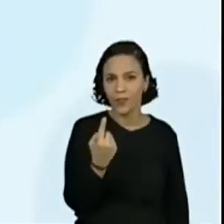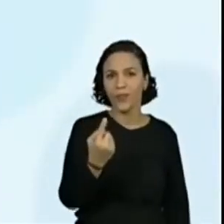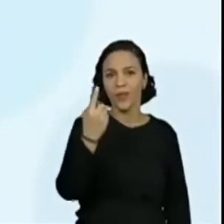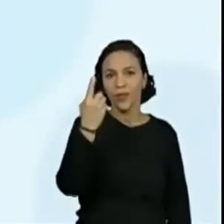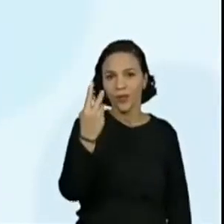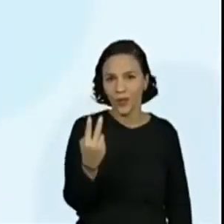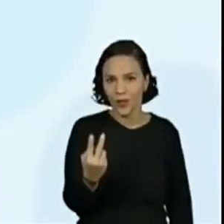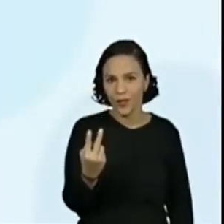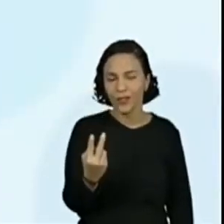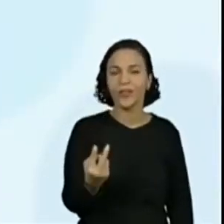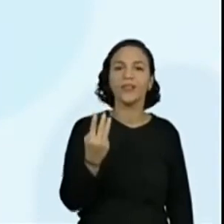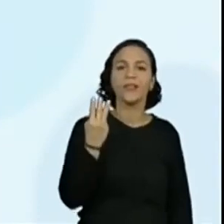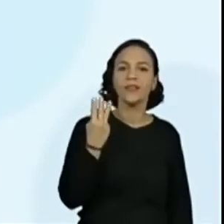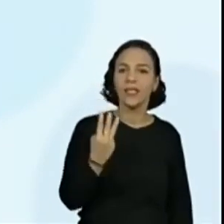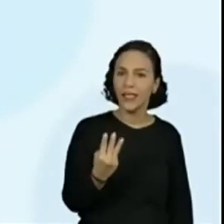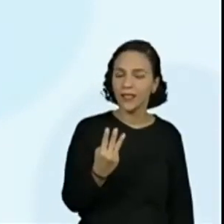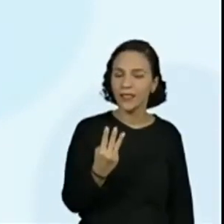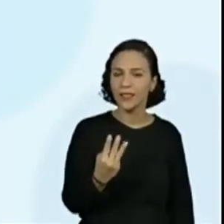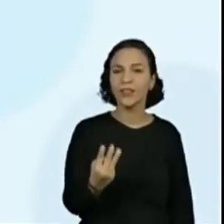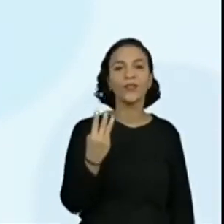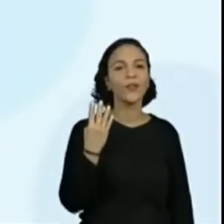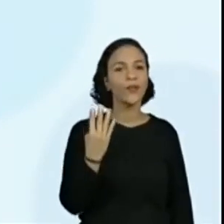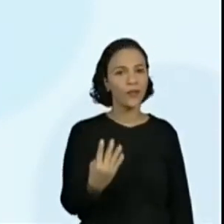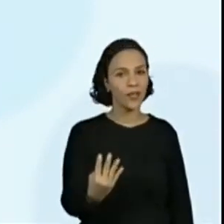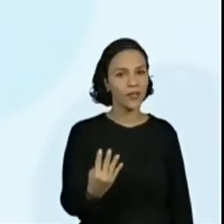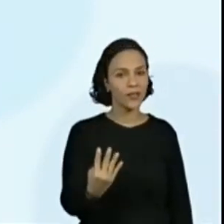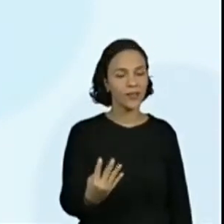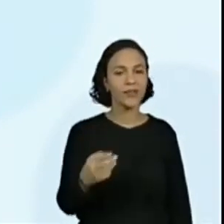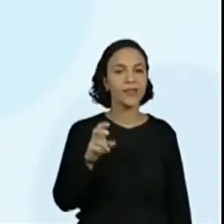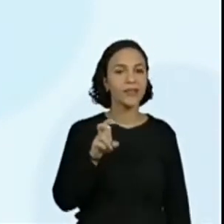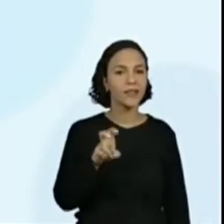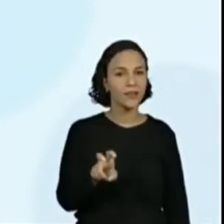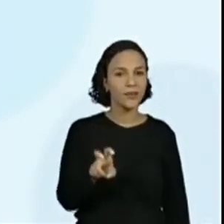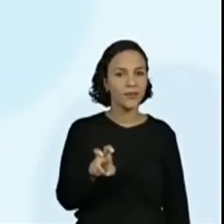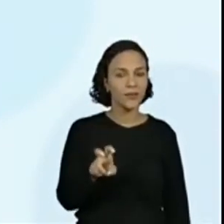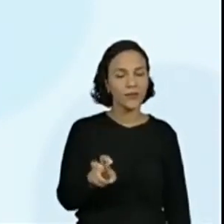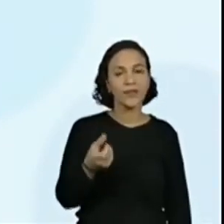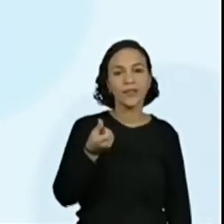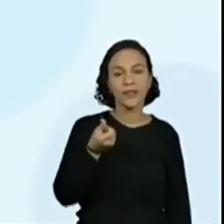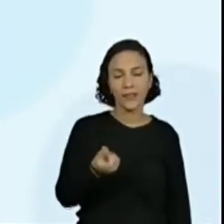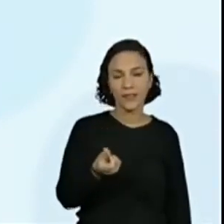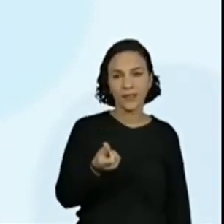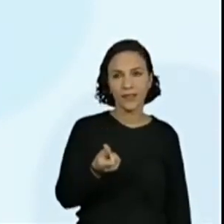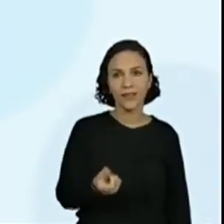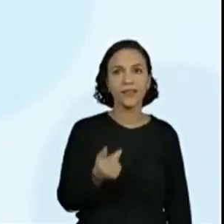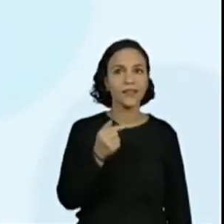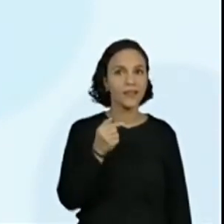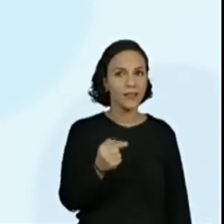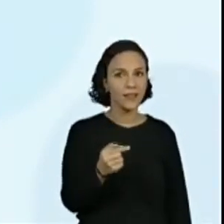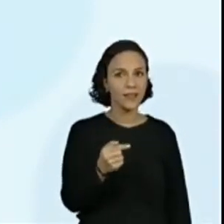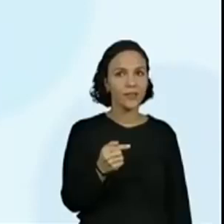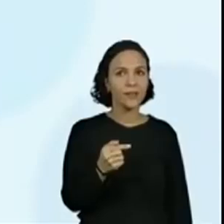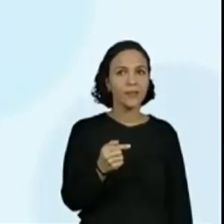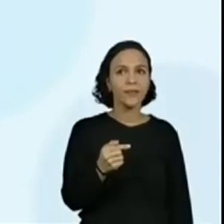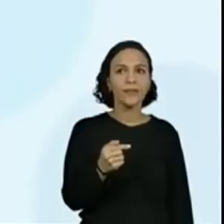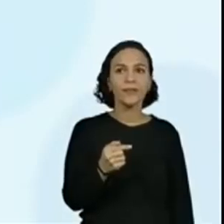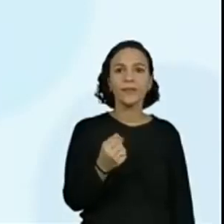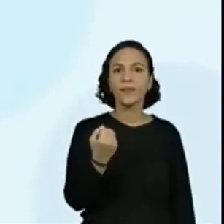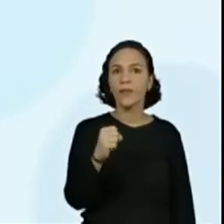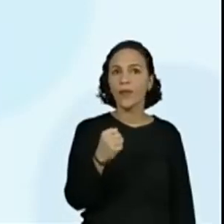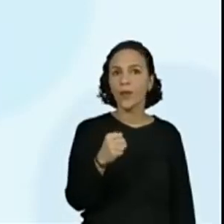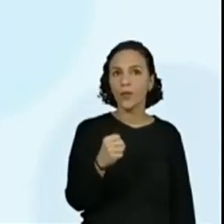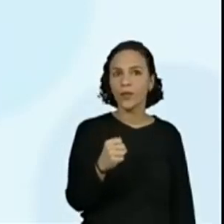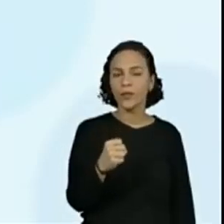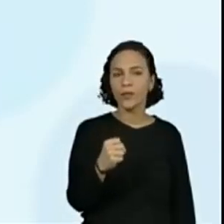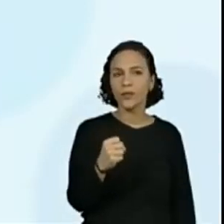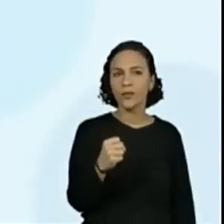dois, três, quatro, cinco, seis, sete,